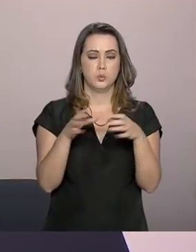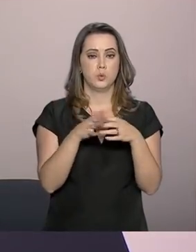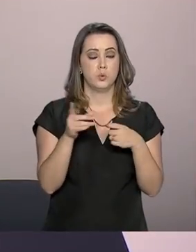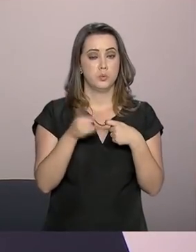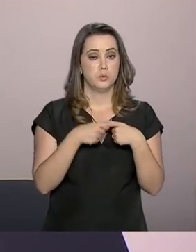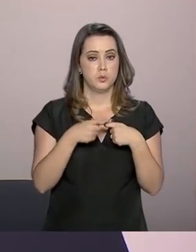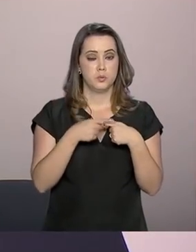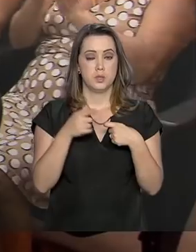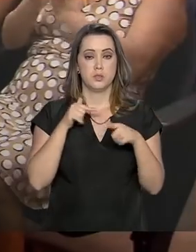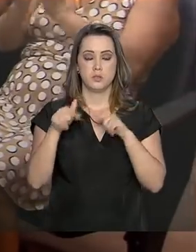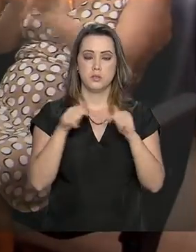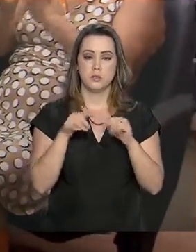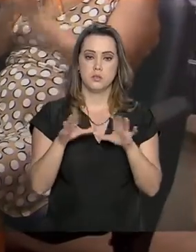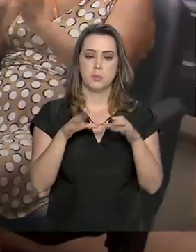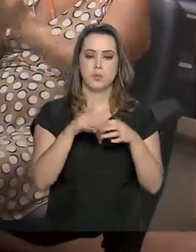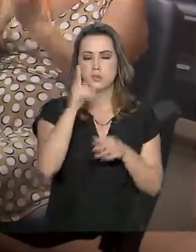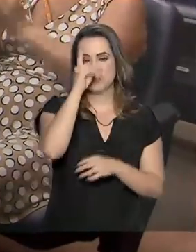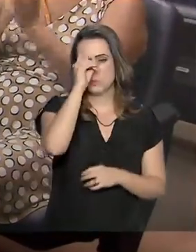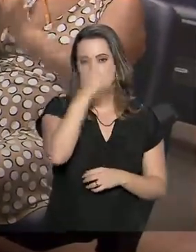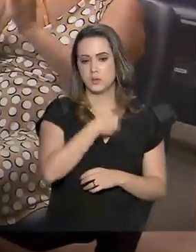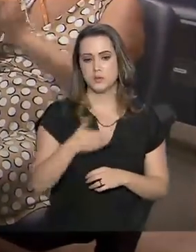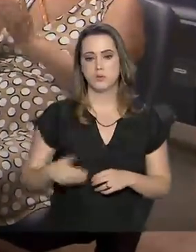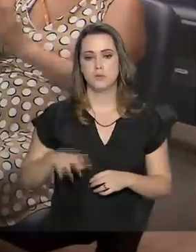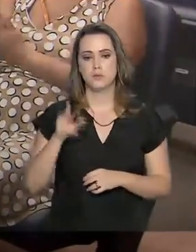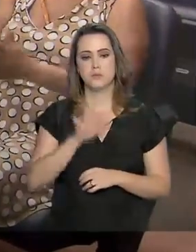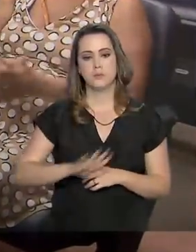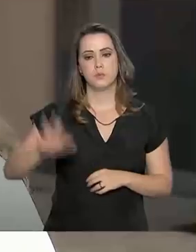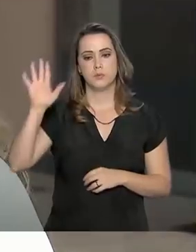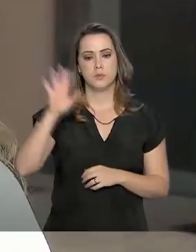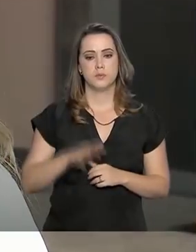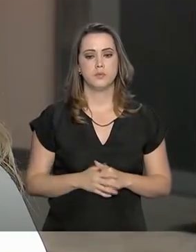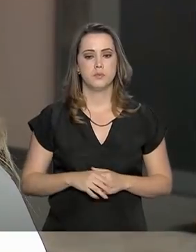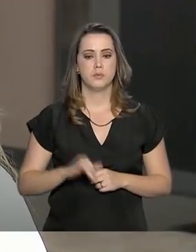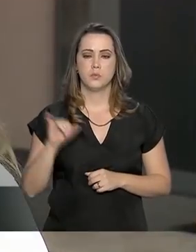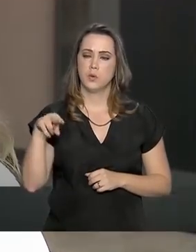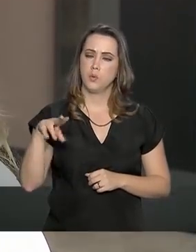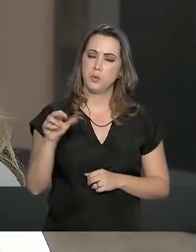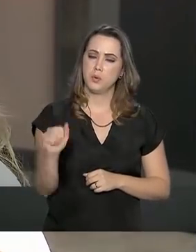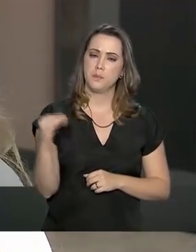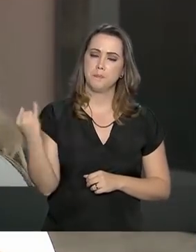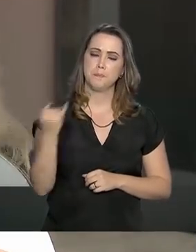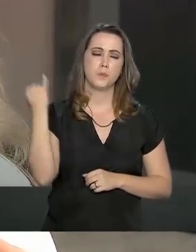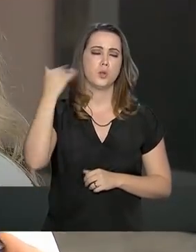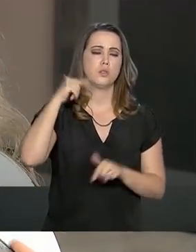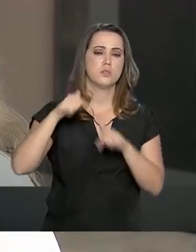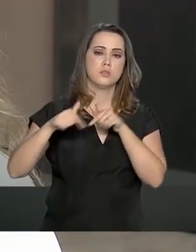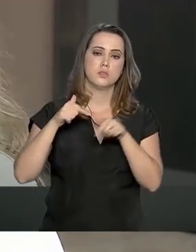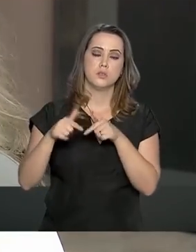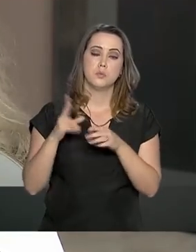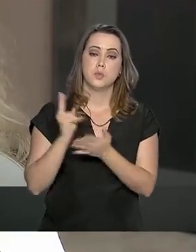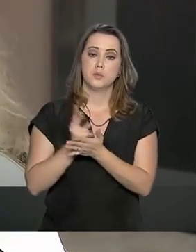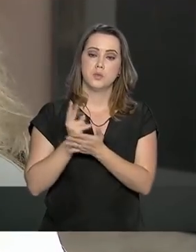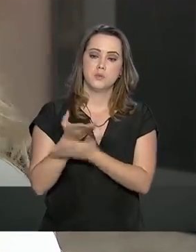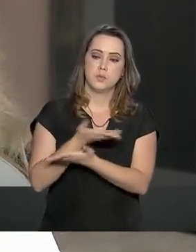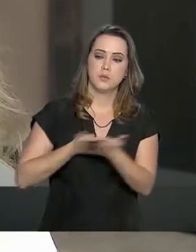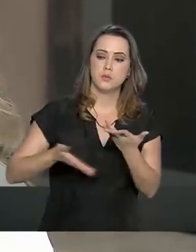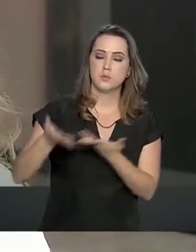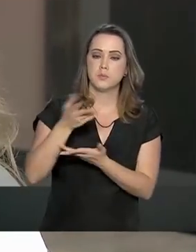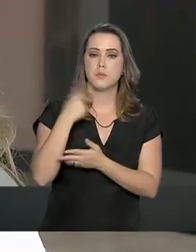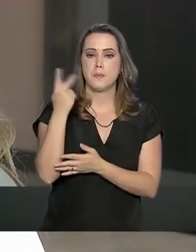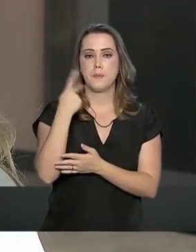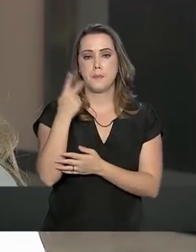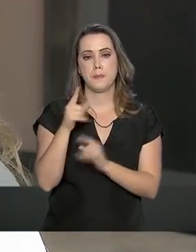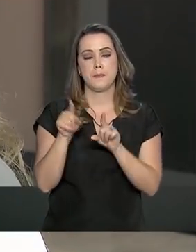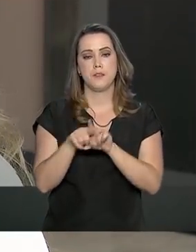médicas que atuam em hospitais públicos de todo o país. O INCA tem um papel fundamental, inclusive, na articulação dessas